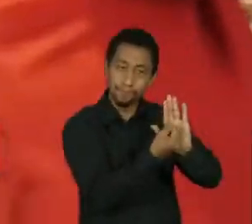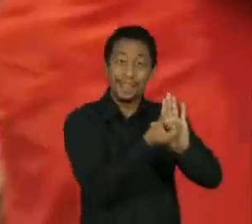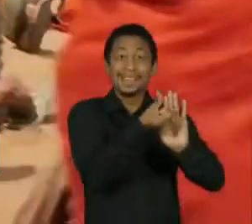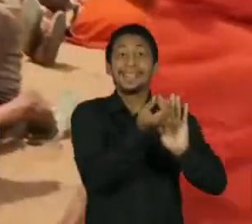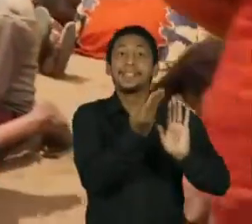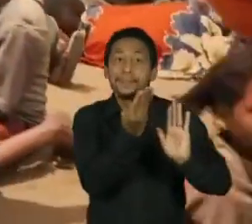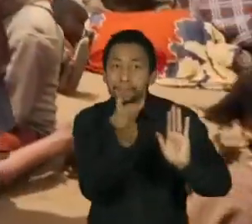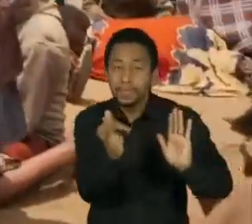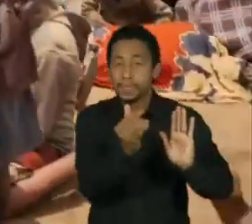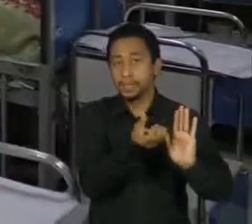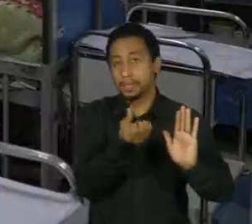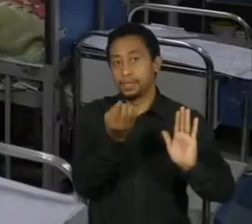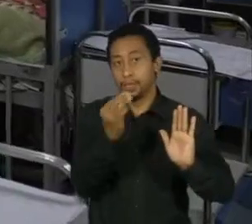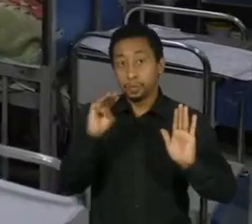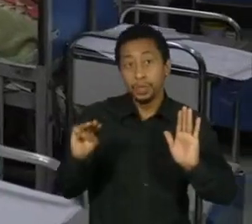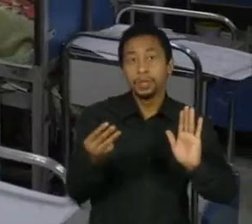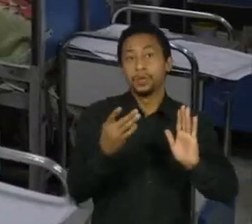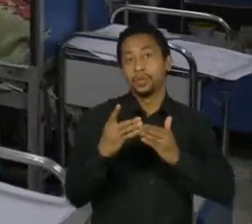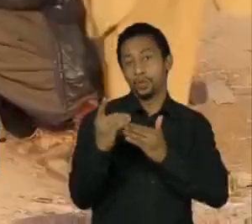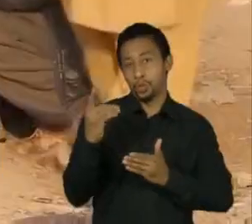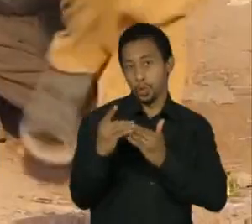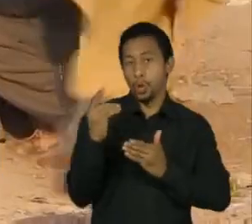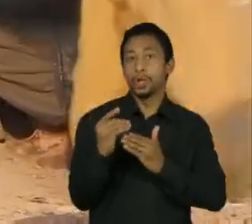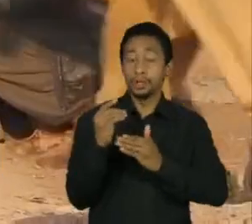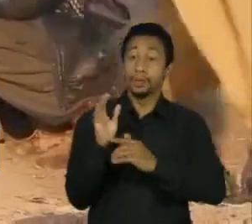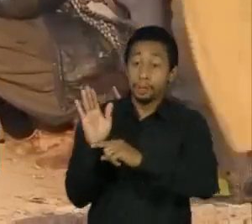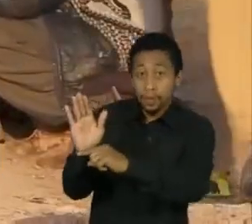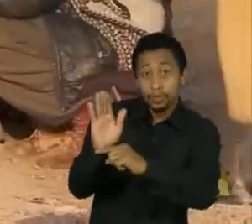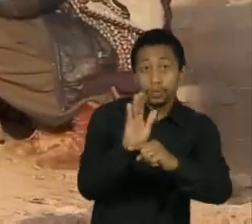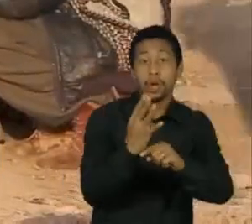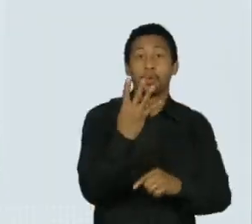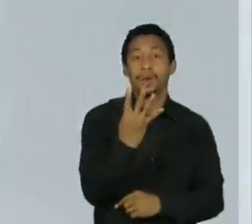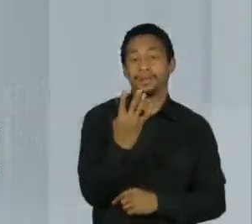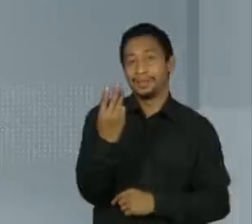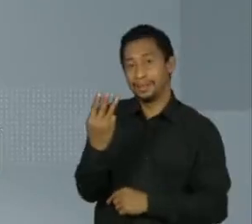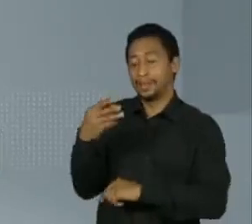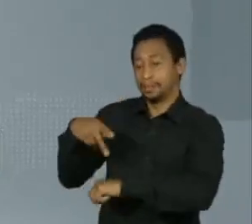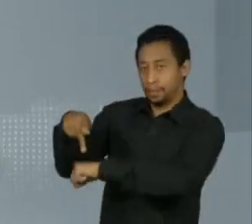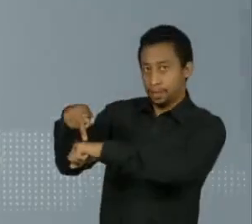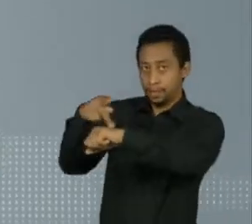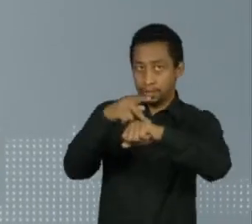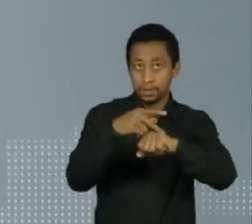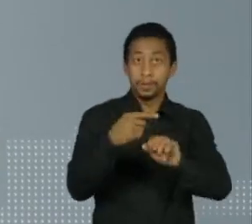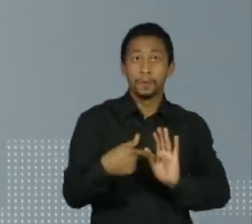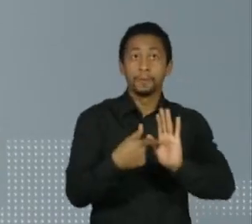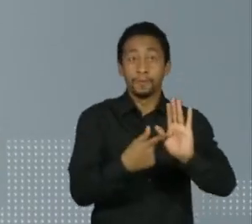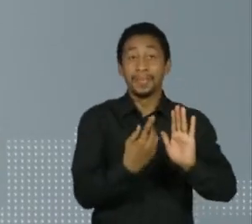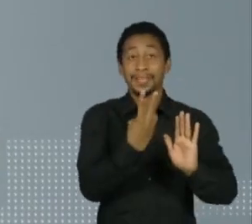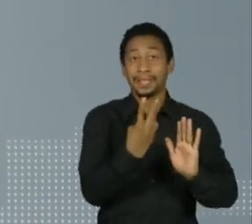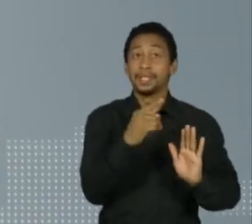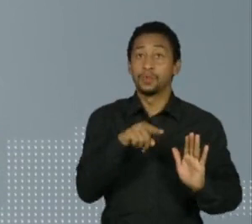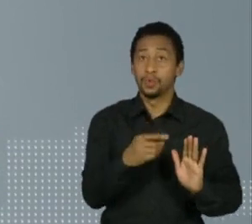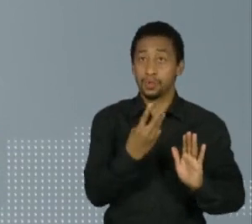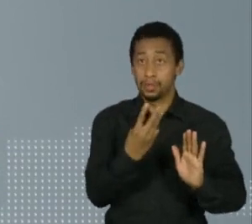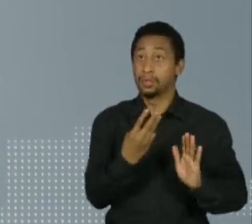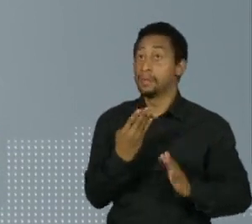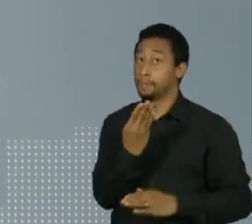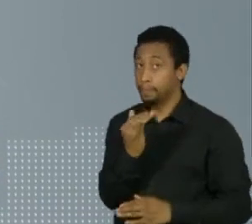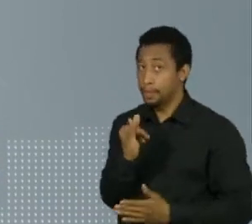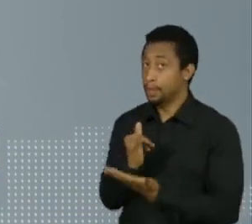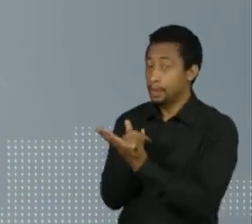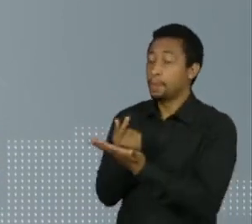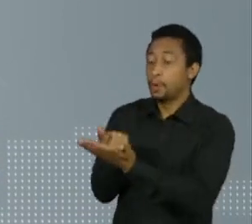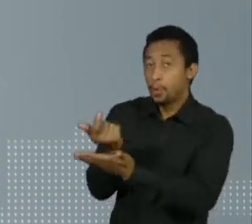,6 bilhões para atender 43 países, 13,5 para comprar os alimentos e entregar.